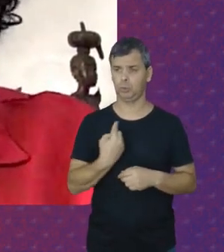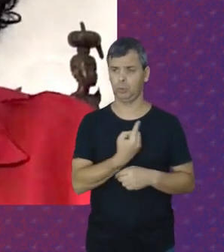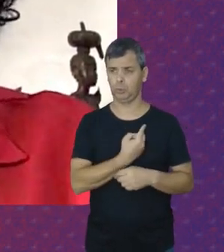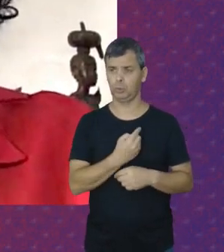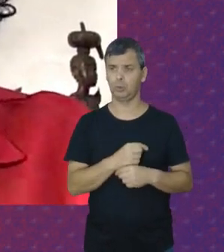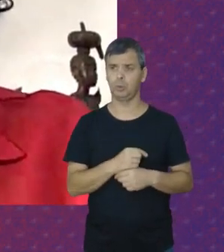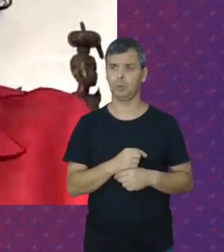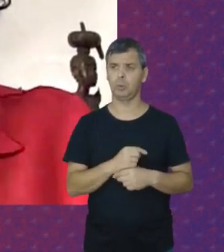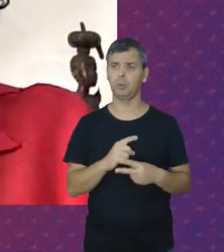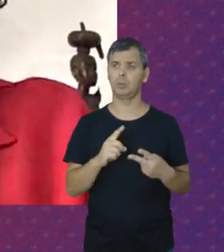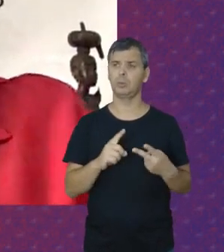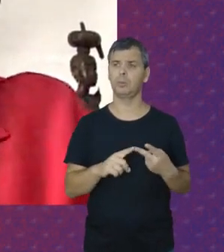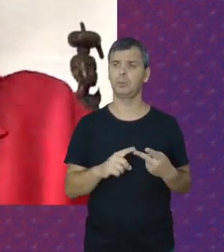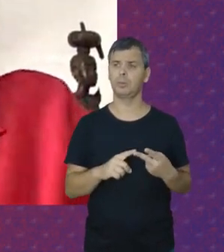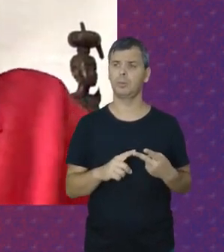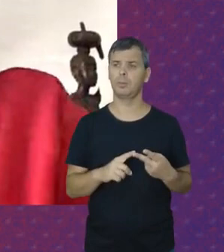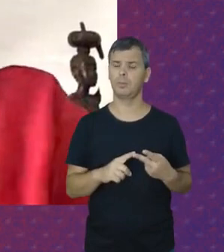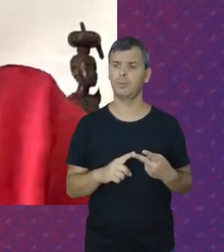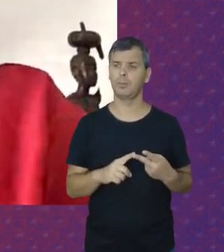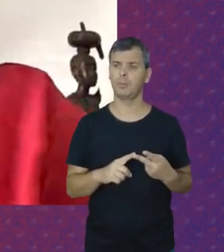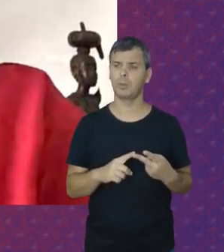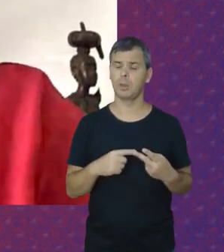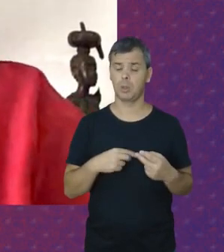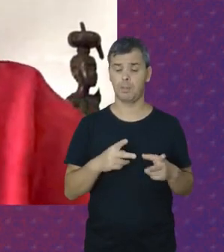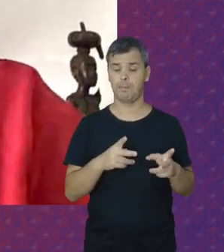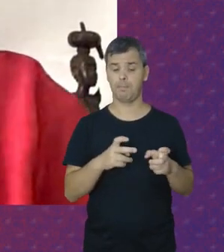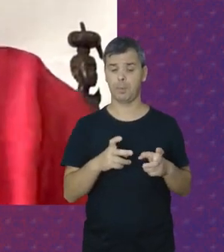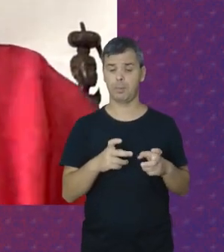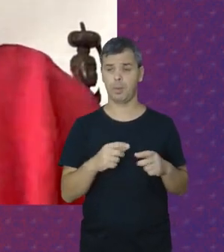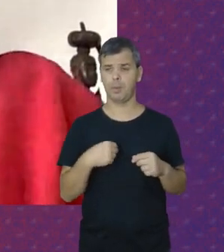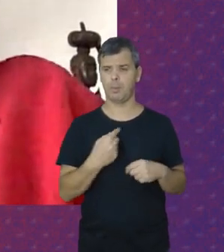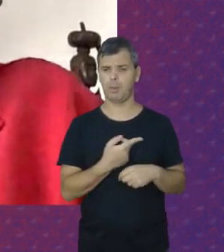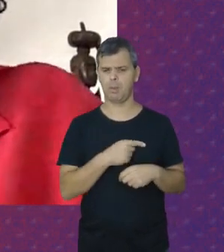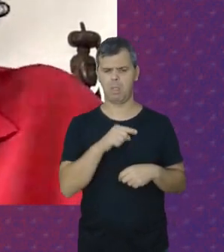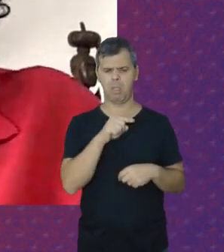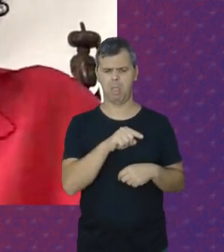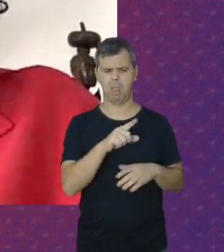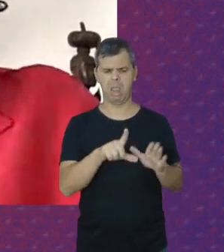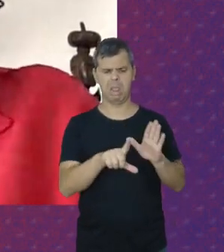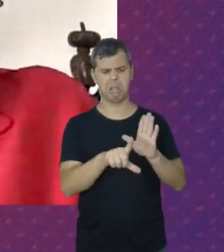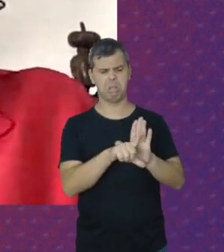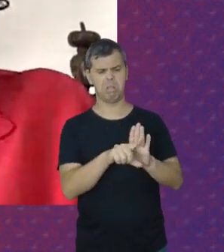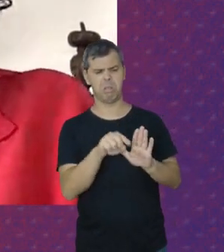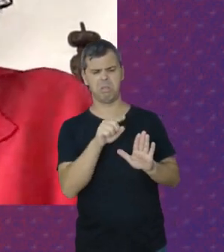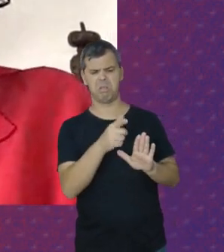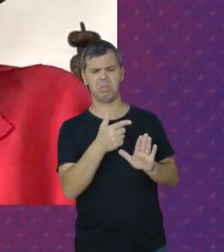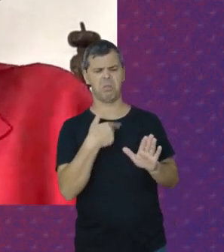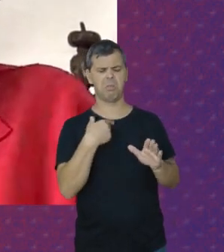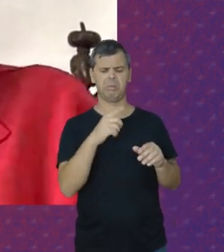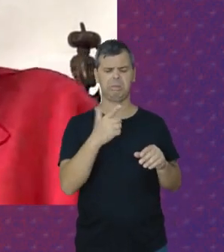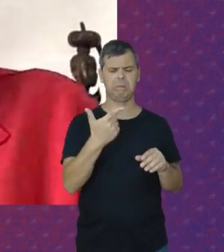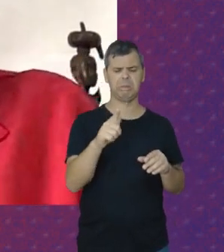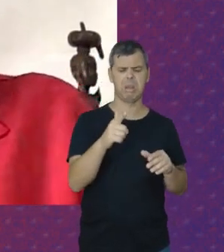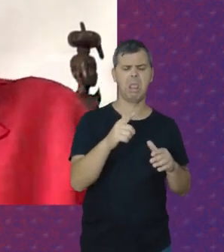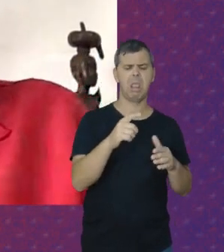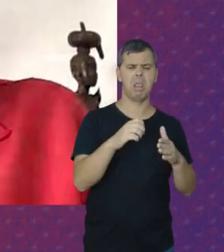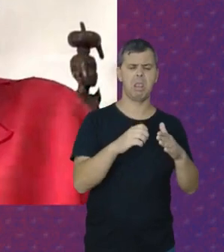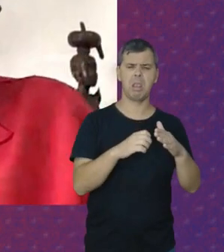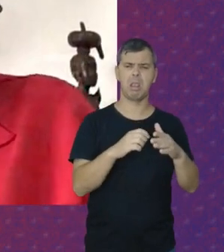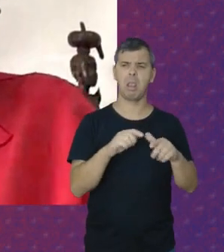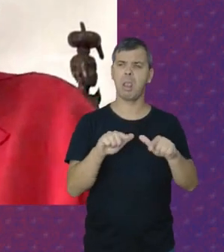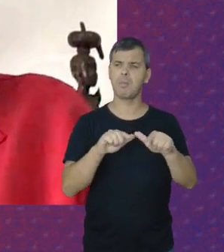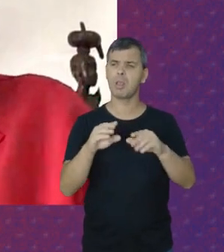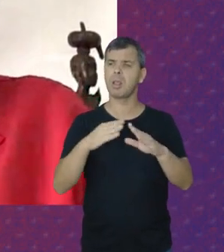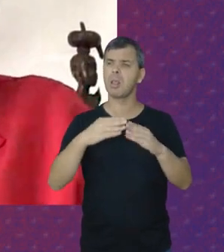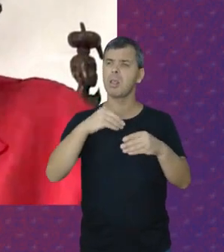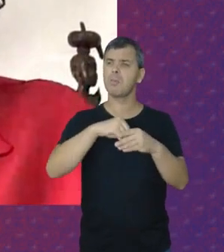Uma outra Situação É que nós Observamos Que eles Diziam Mas essa lei Não vai ter Empregada Doméstica Porque o